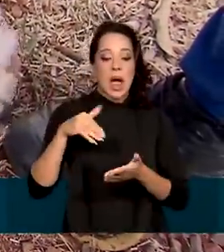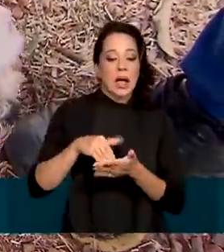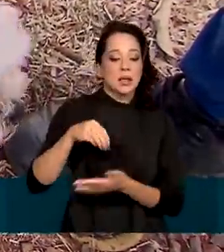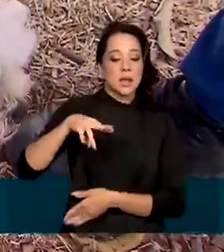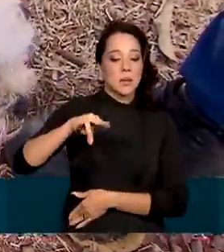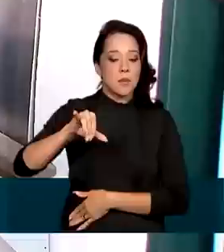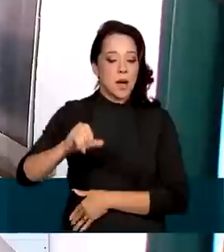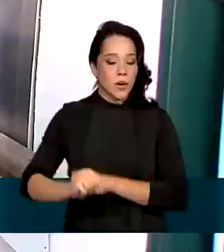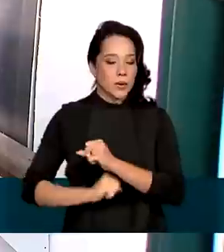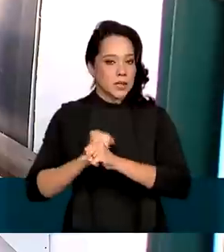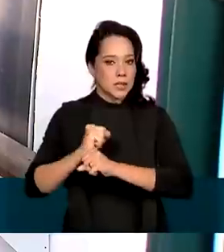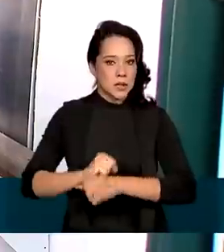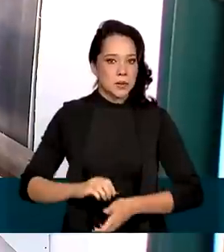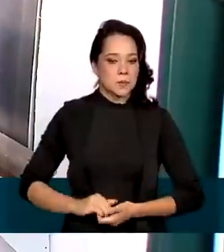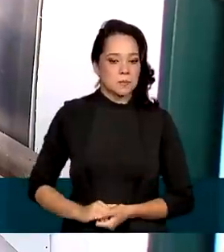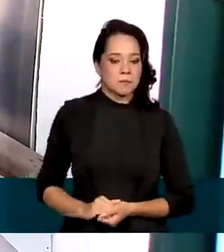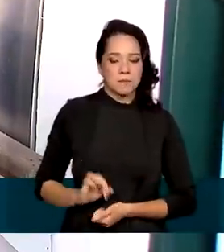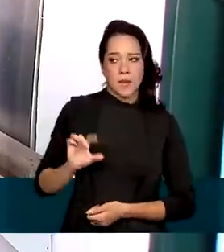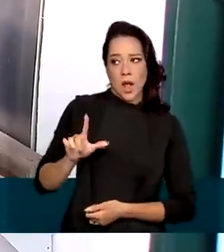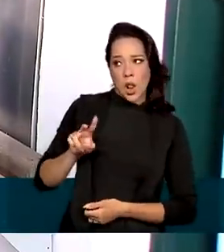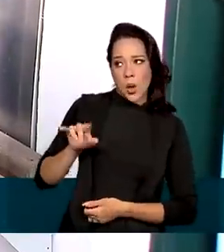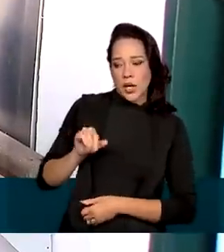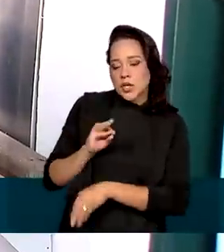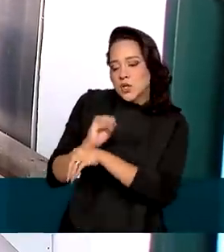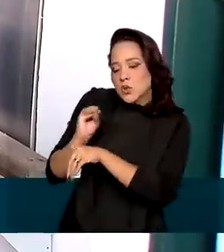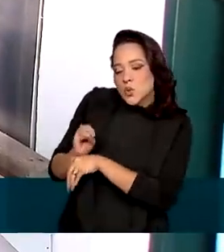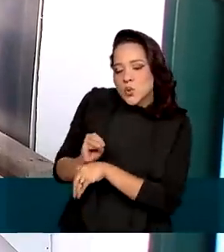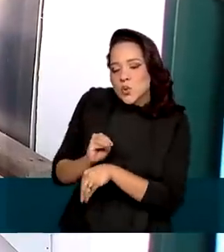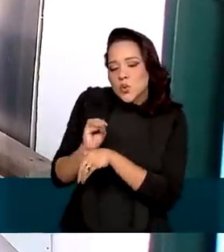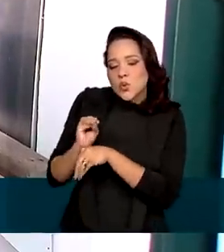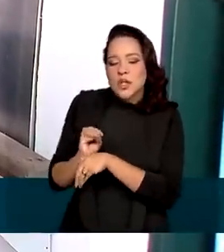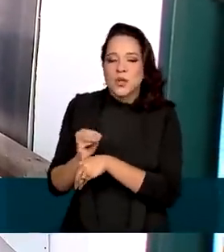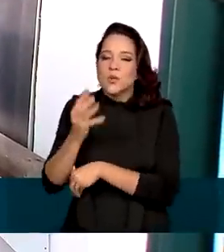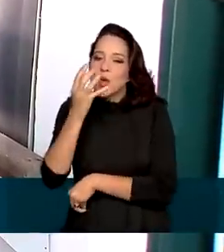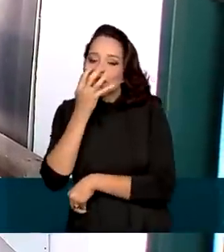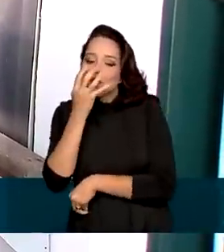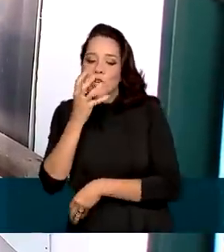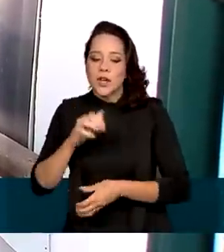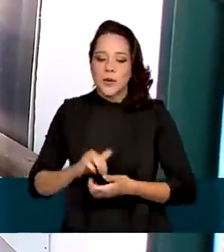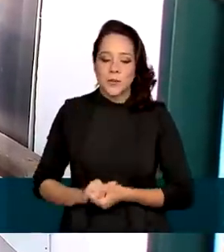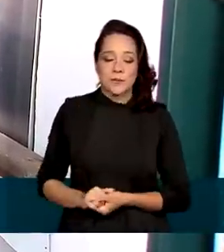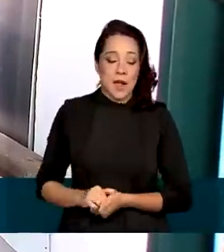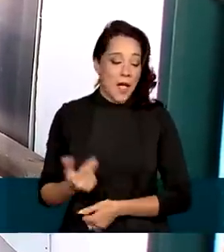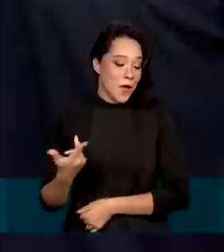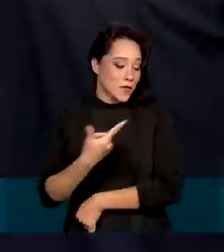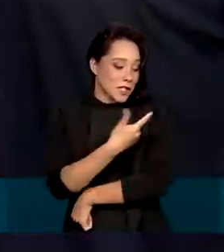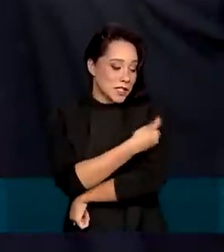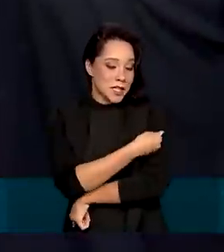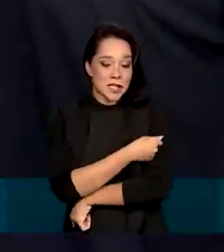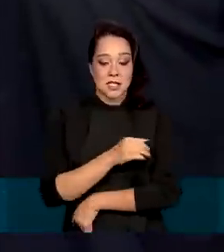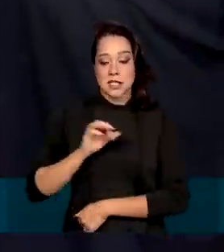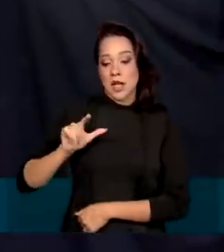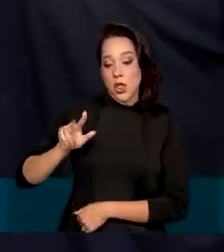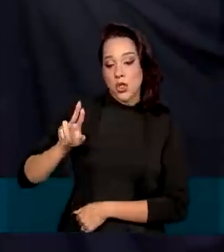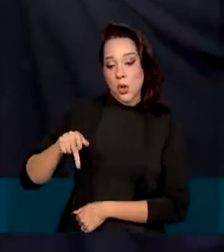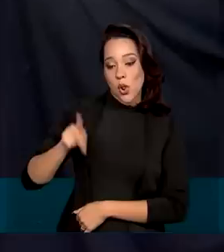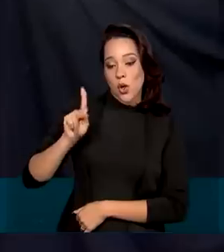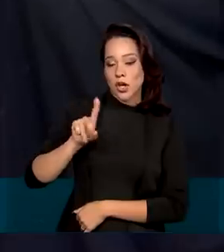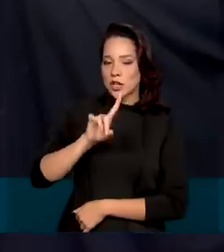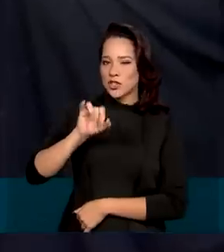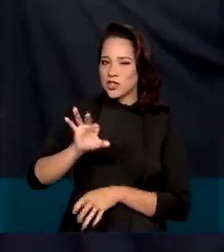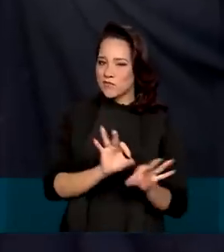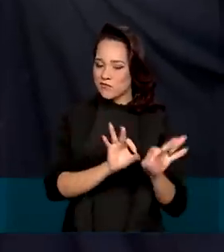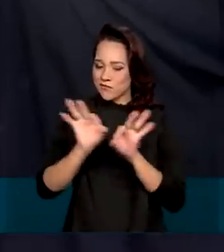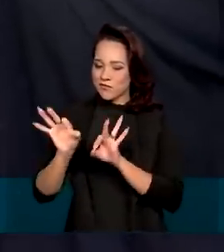maio deste ano. Louise cuida bem do seu melhor amigo. A carteira de vacinação do Luke está em dia